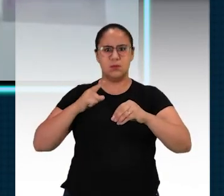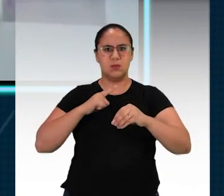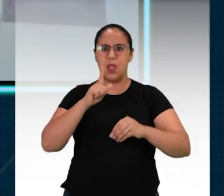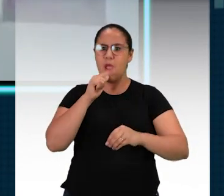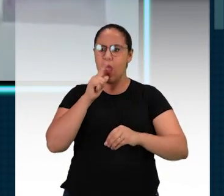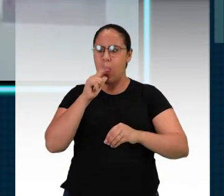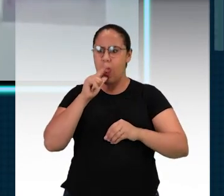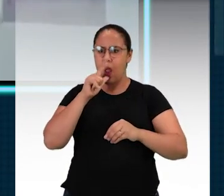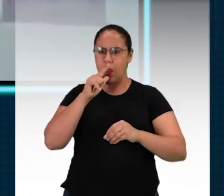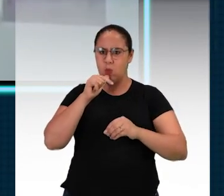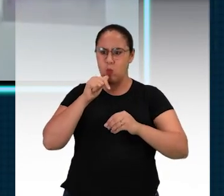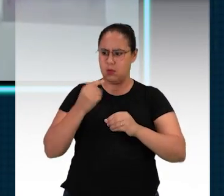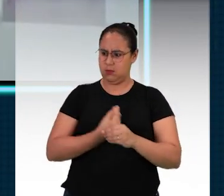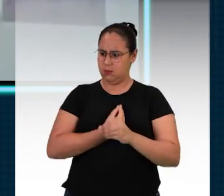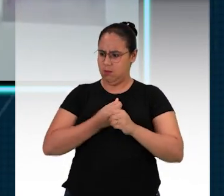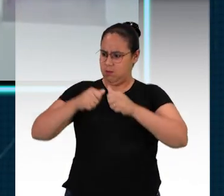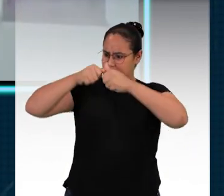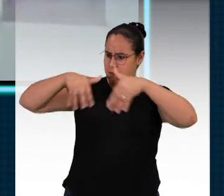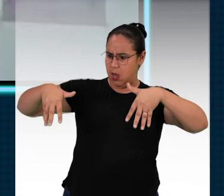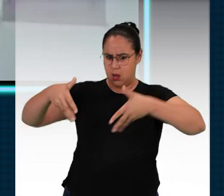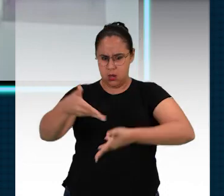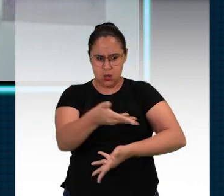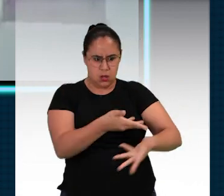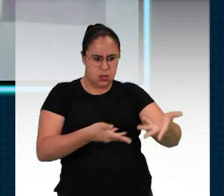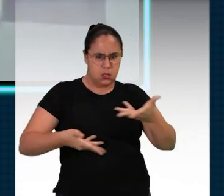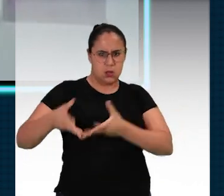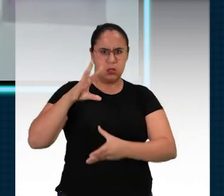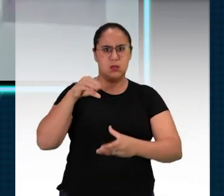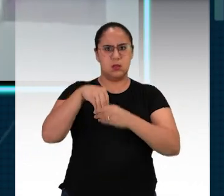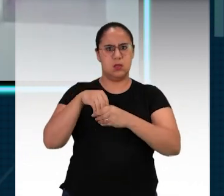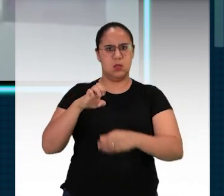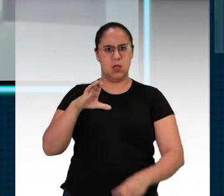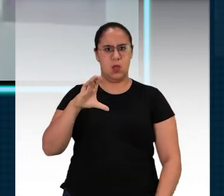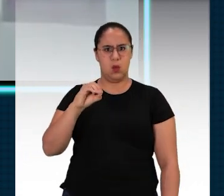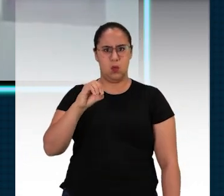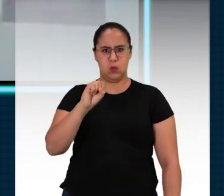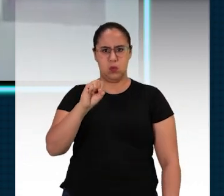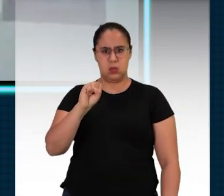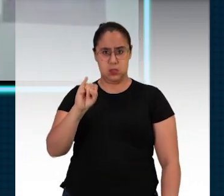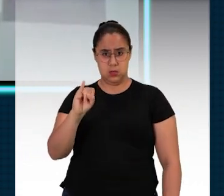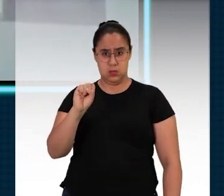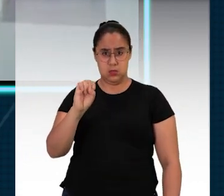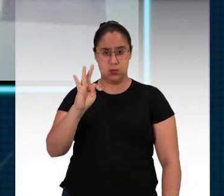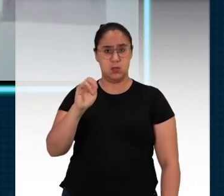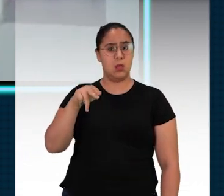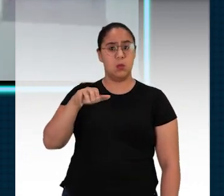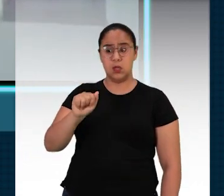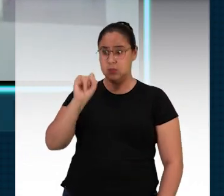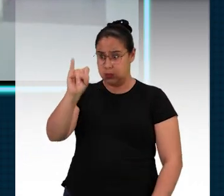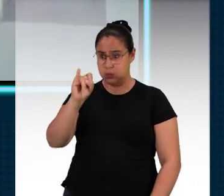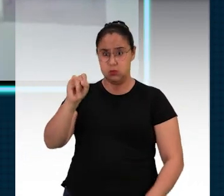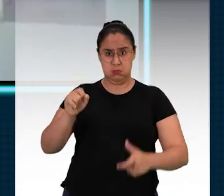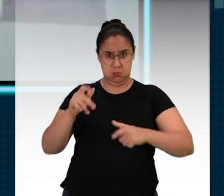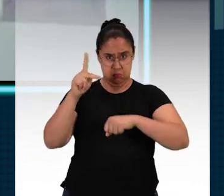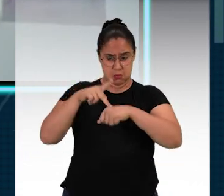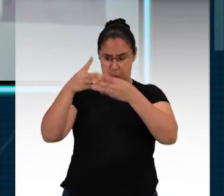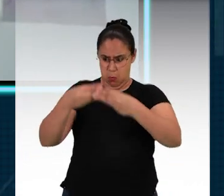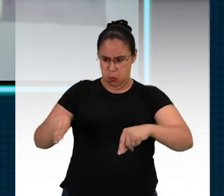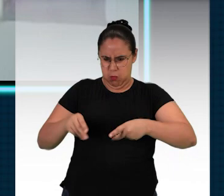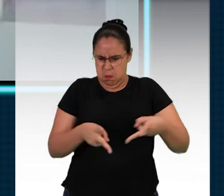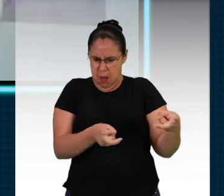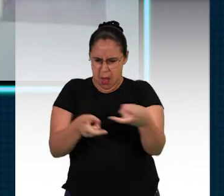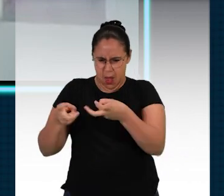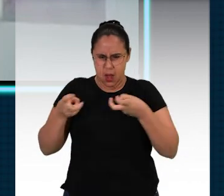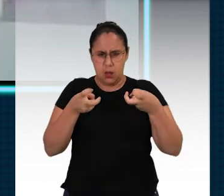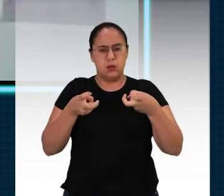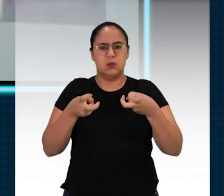hídrico. E é isso que fica em jogo toda vez que a gente tem alguma mineração tentando se instalar no que sobrou.